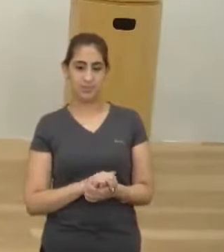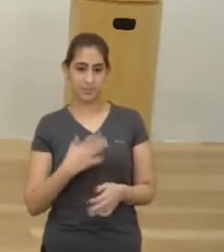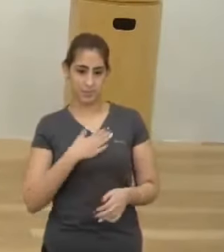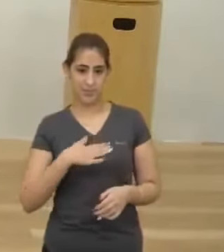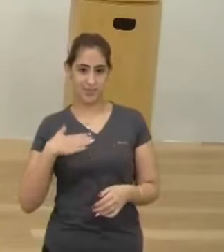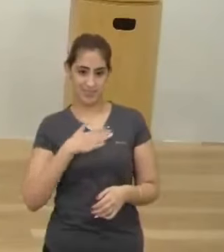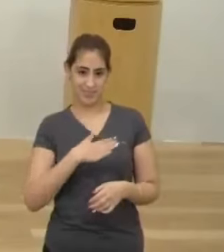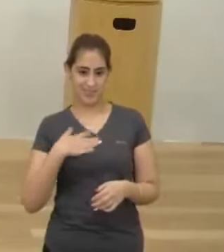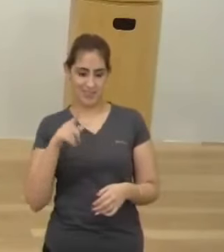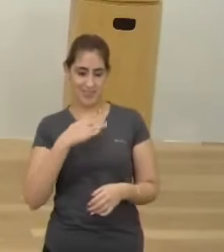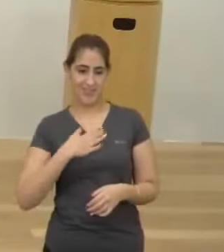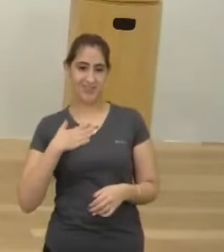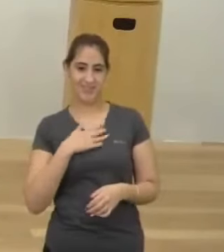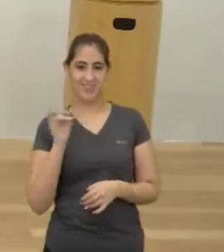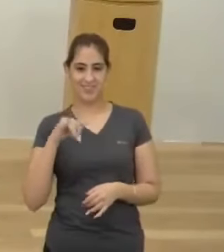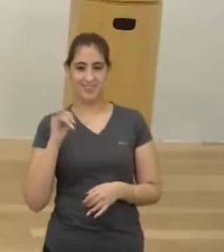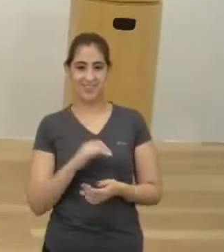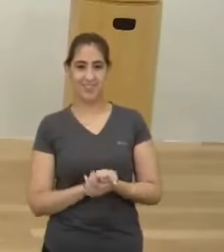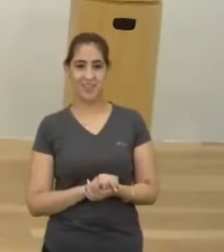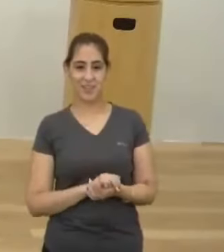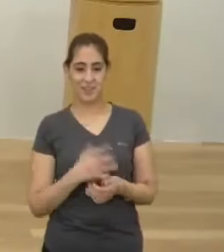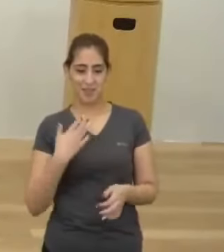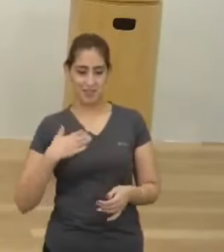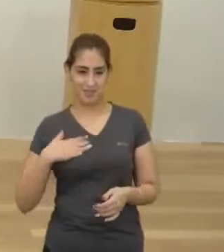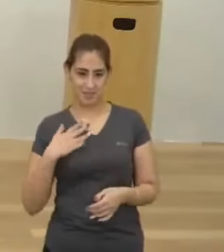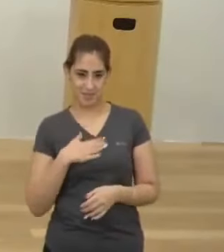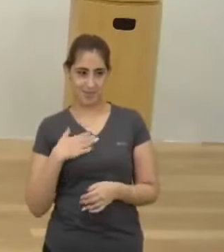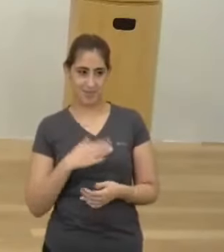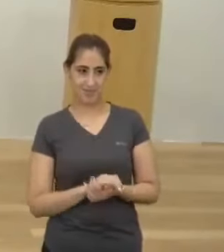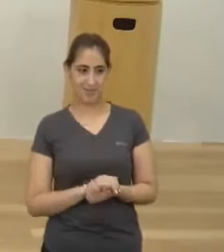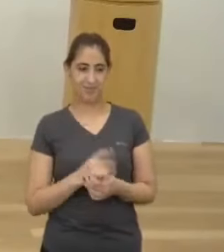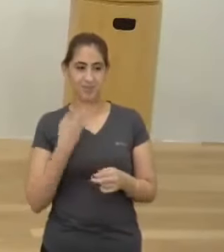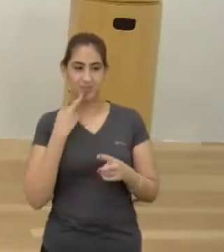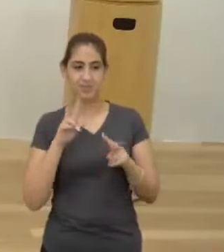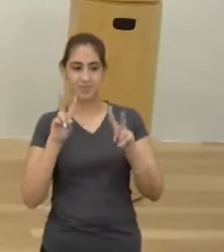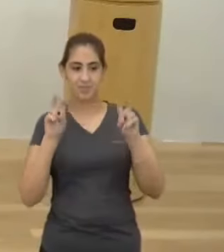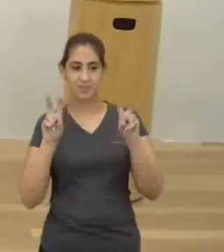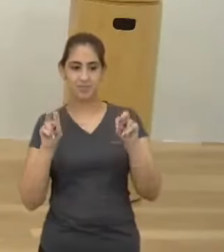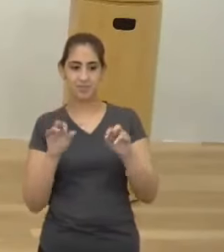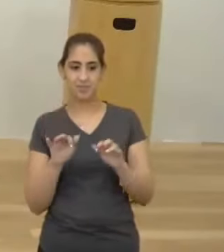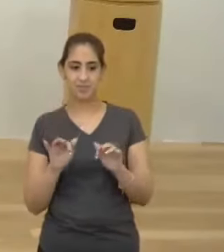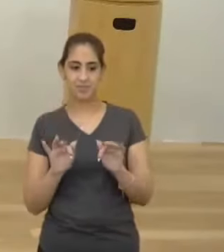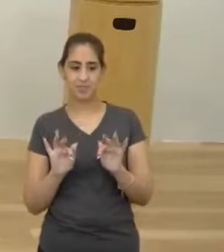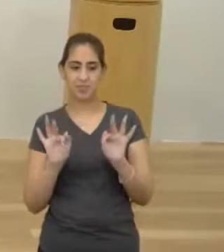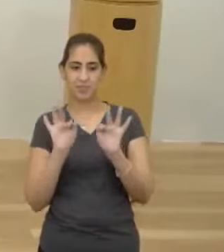Gostou, né? Gostei Gostei, Prô Ai, eu achei o charme Qualquer dia eu vou vir fantasiado de cabeção